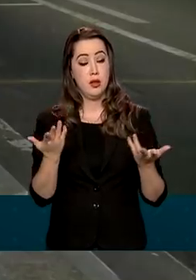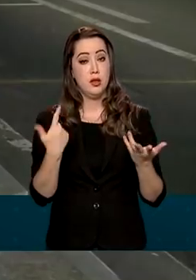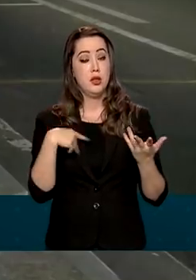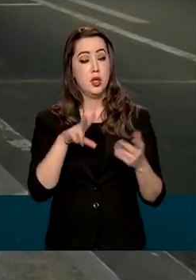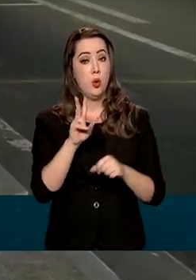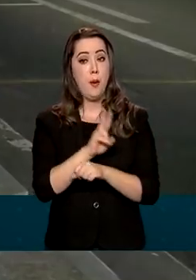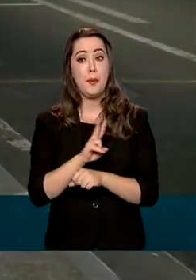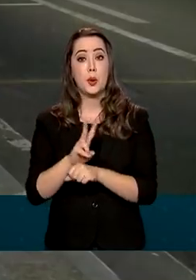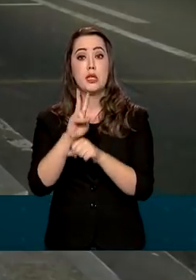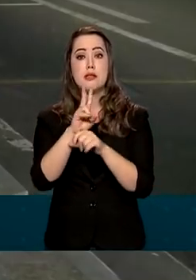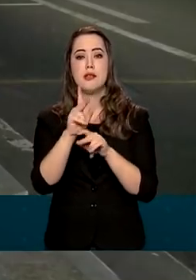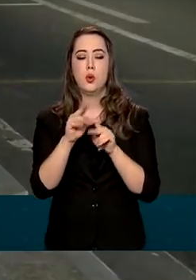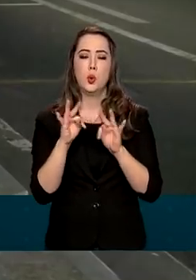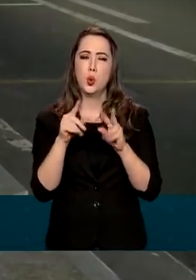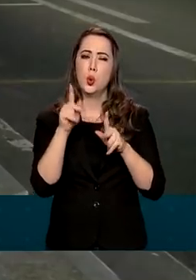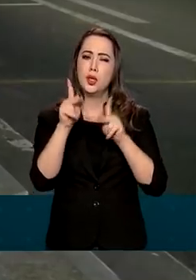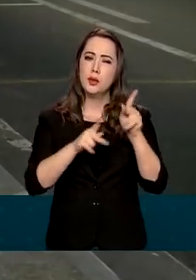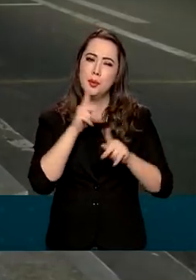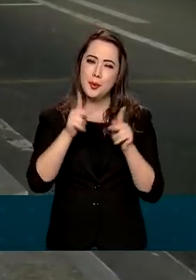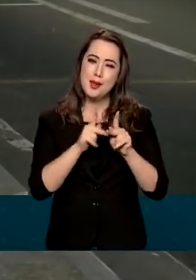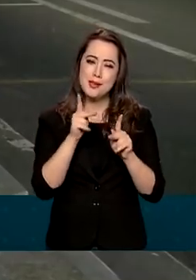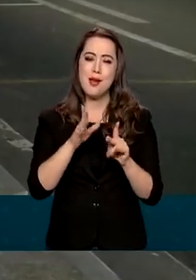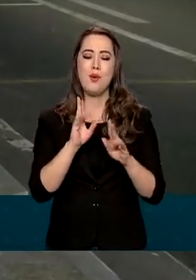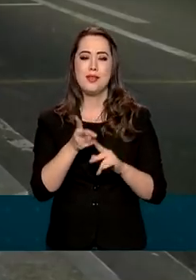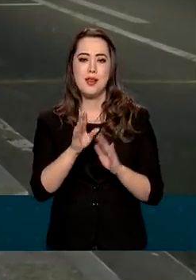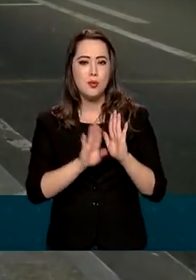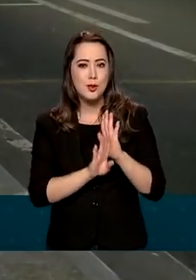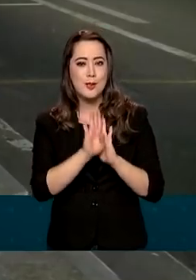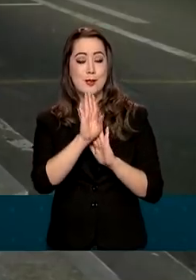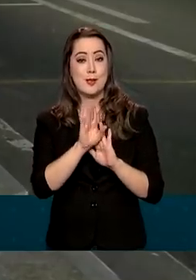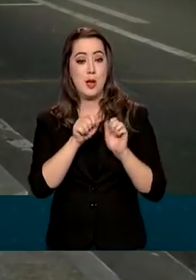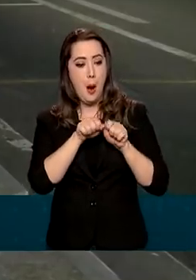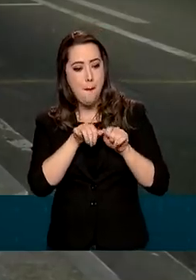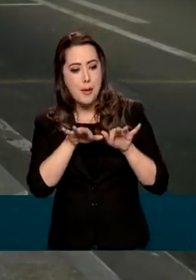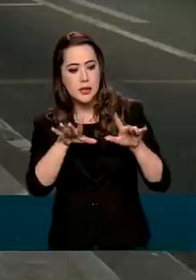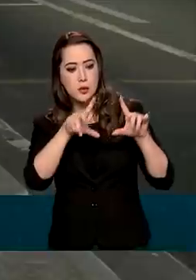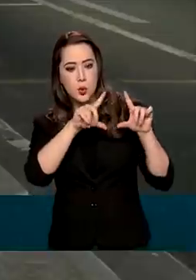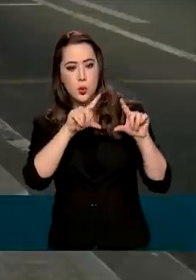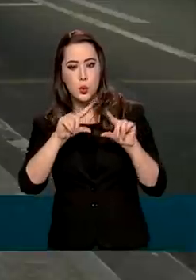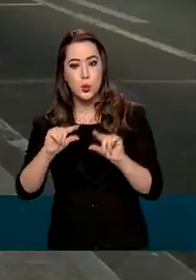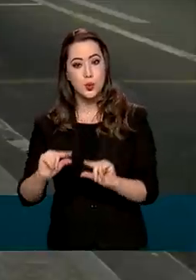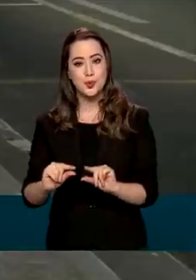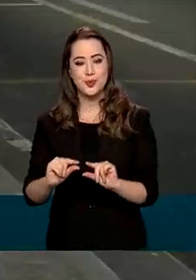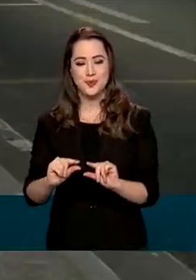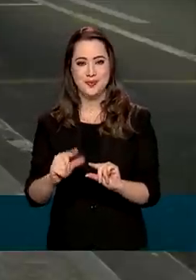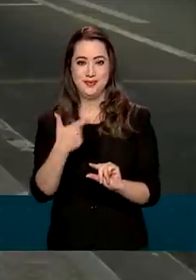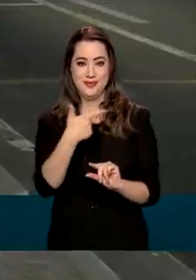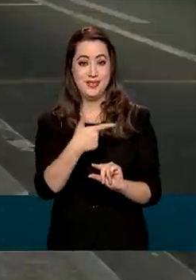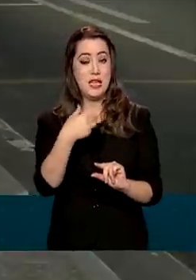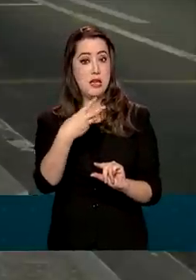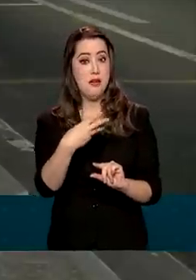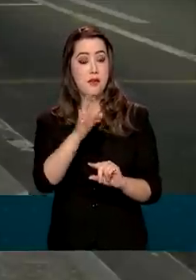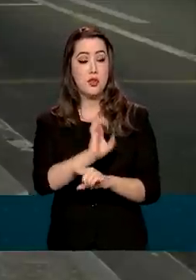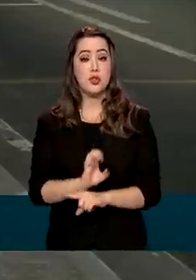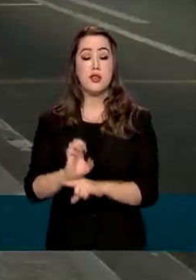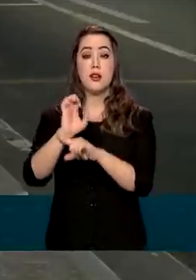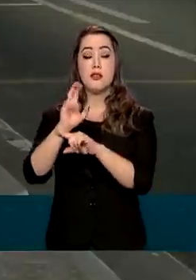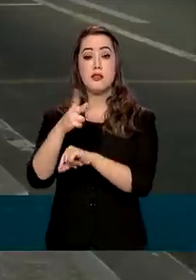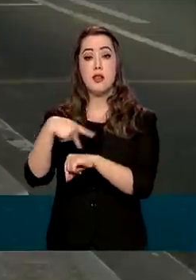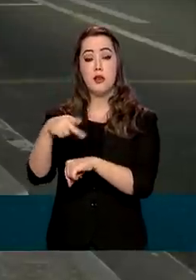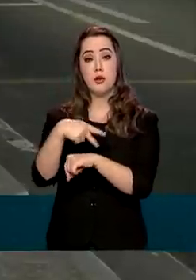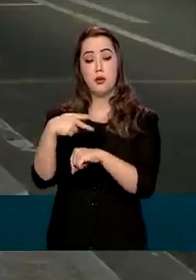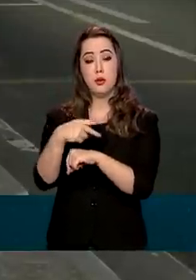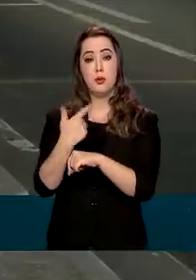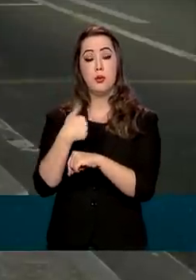a imunização da população em alta, a pandemia está desacelerando. Em 23 estados do país,